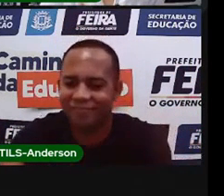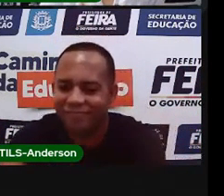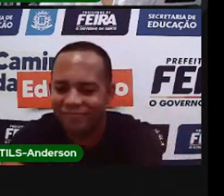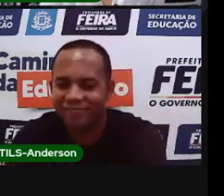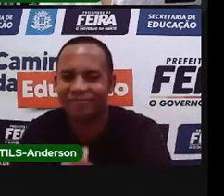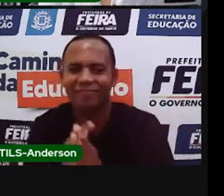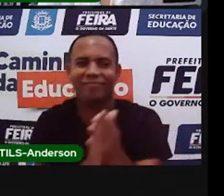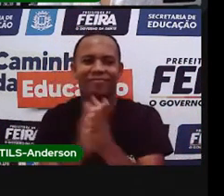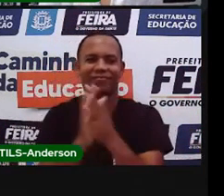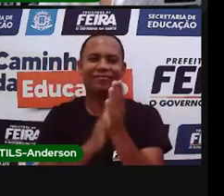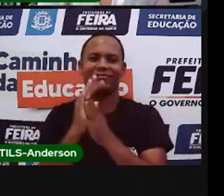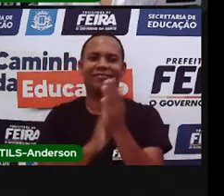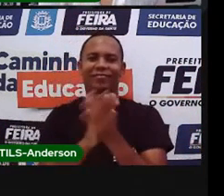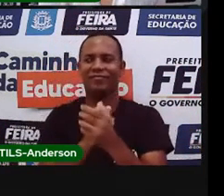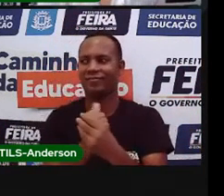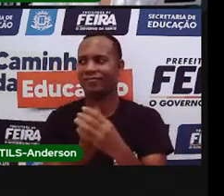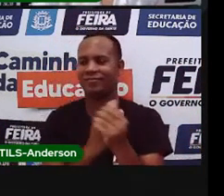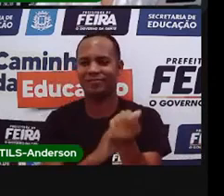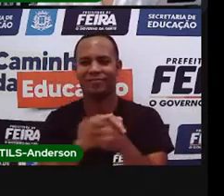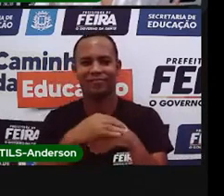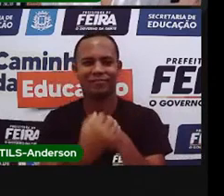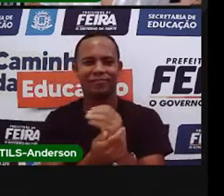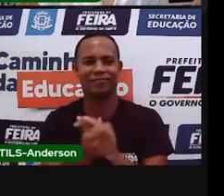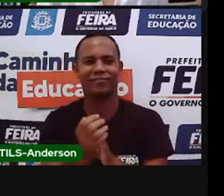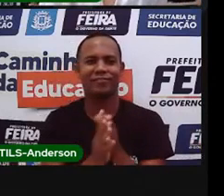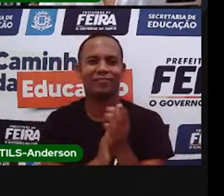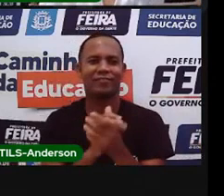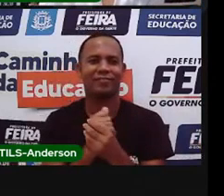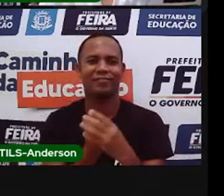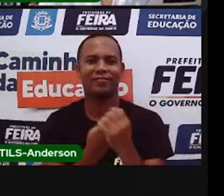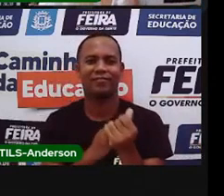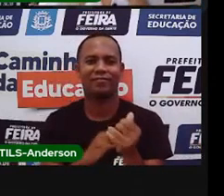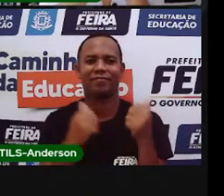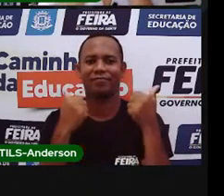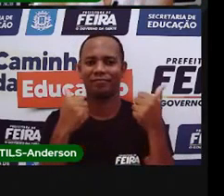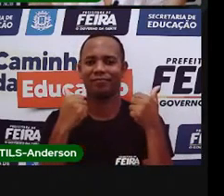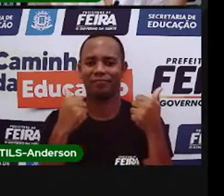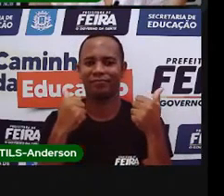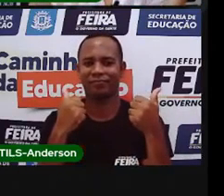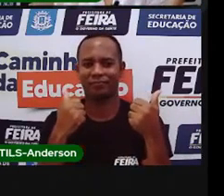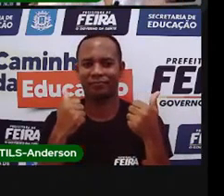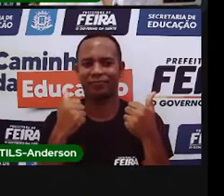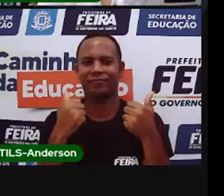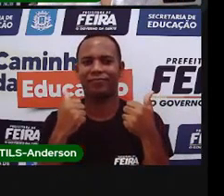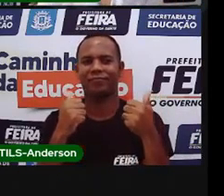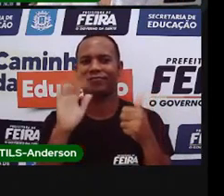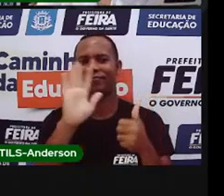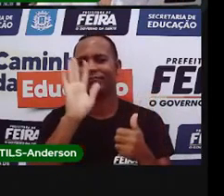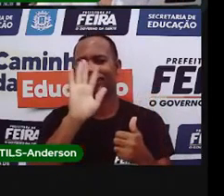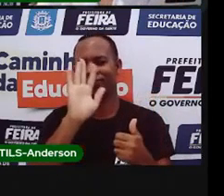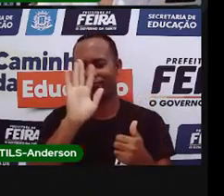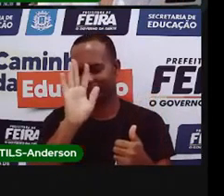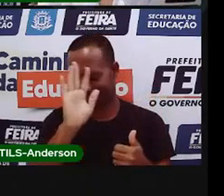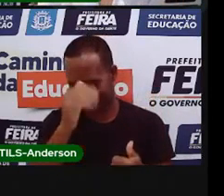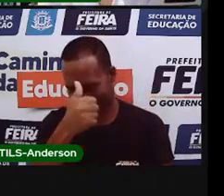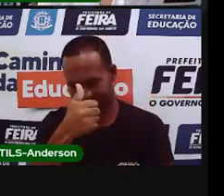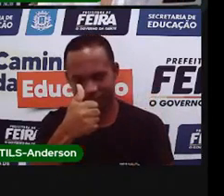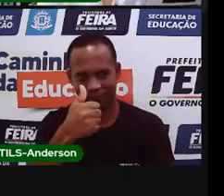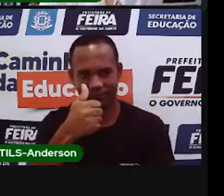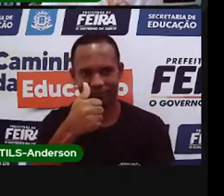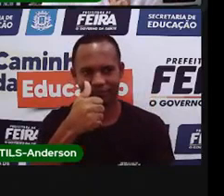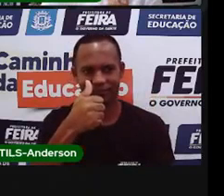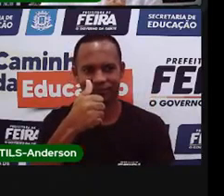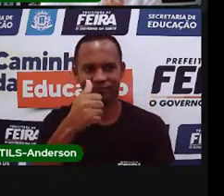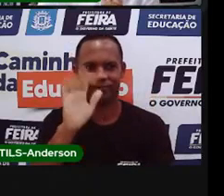Usem máscara. Certo? E se cuidem. Que é pra gente se encontrar em breve. Beijo pra vocês. Tá? E até a próxima